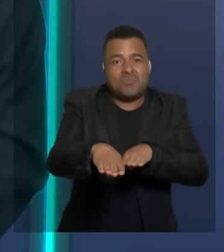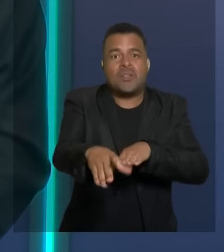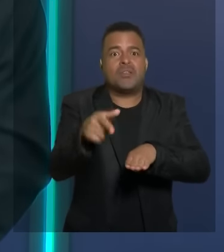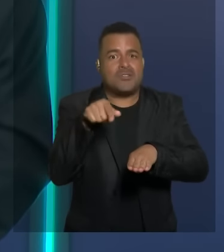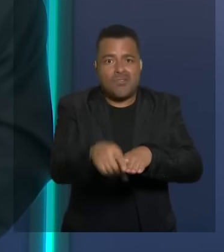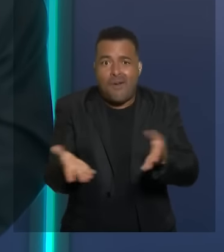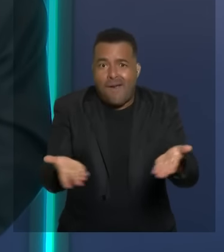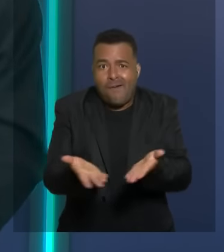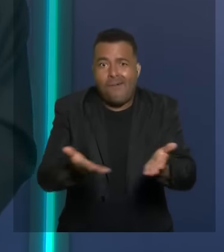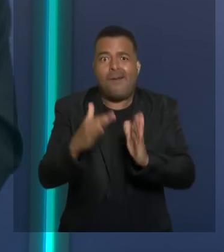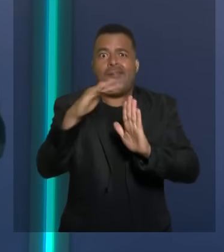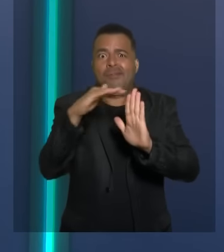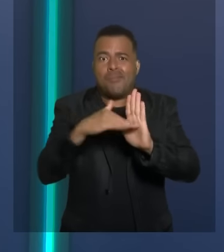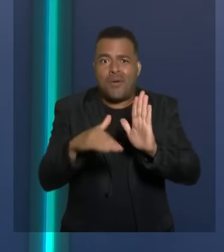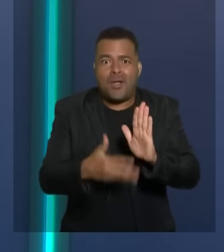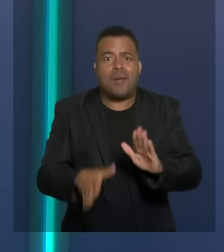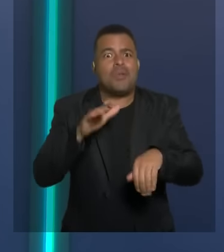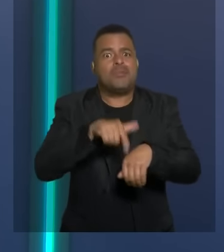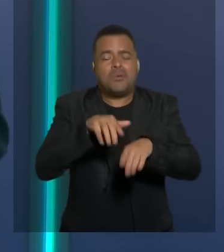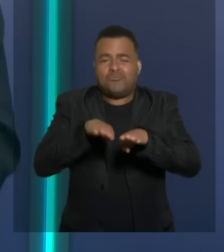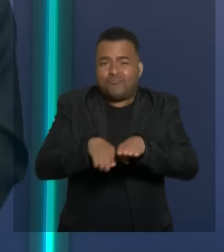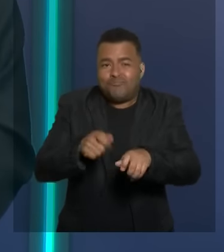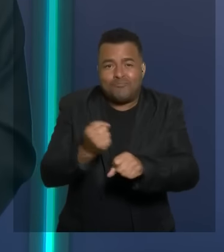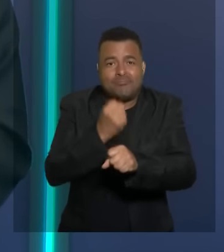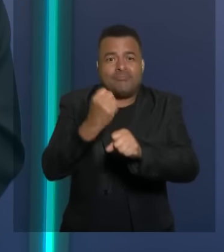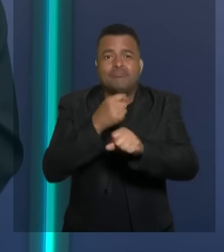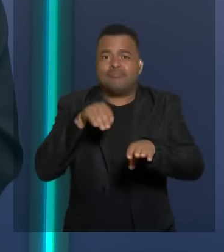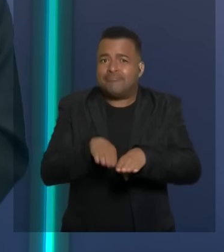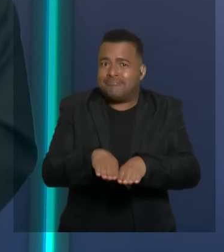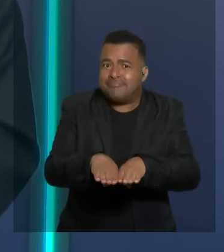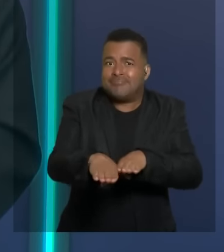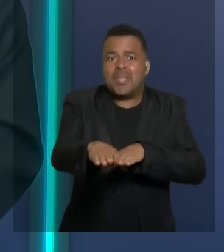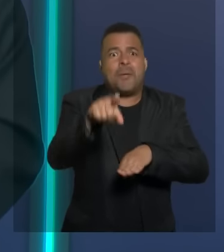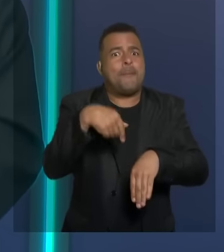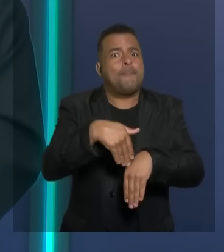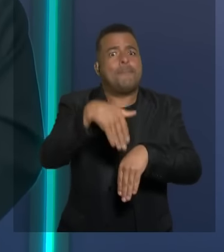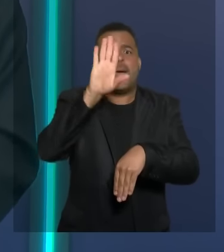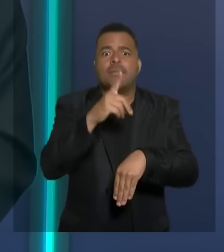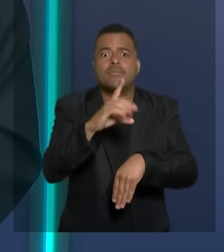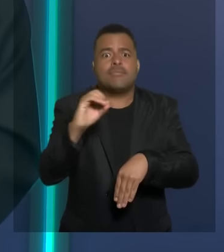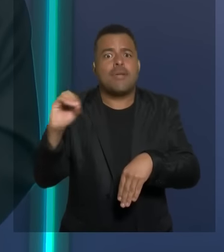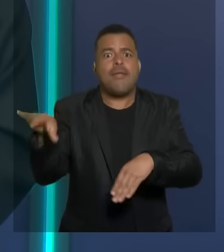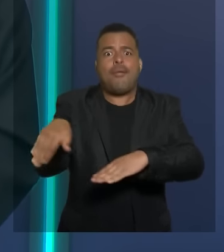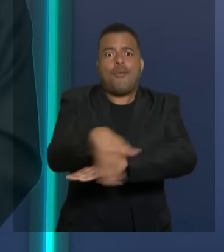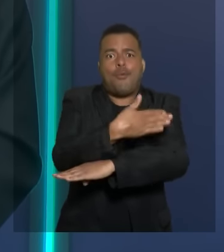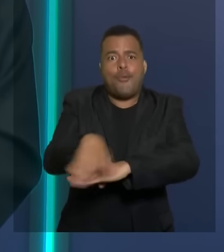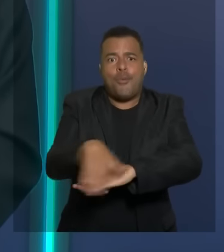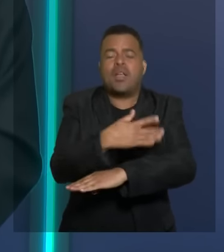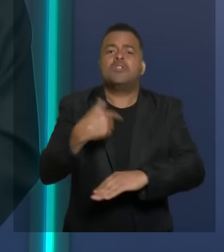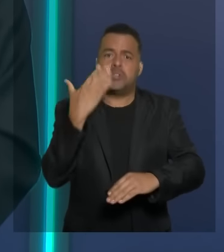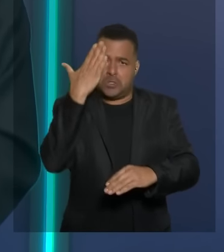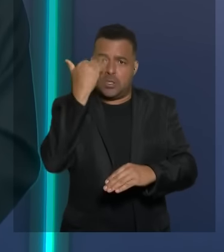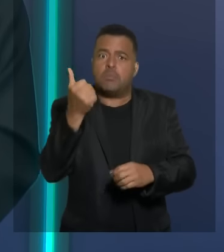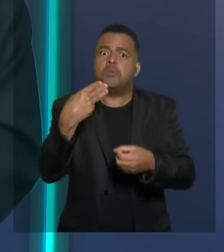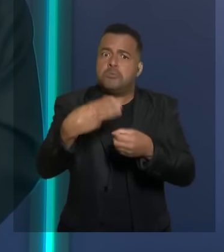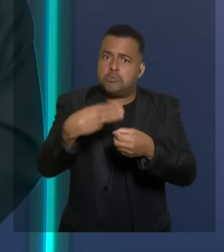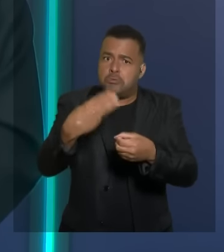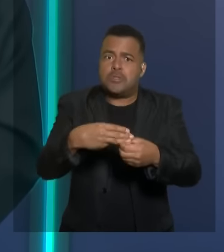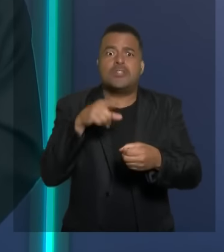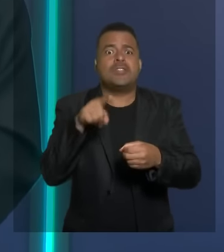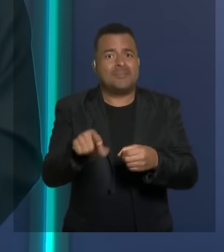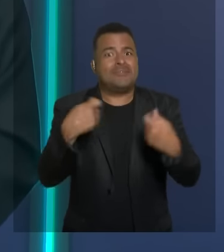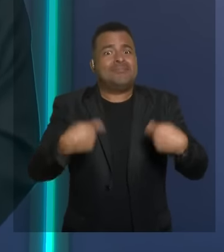nós pavimentamos mais de 100 ruas mas sabemos que ainda tem ruas no nosso município que precisa ser